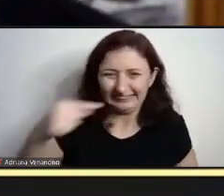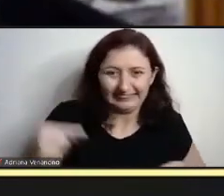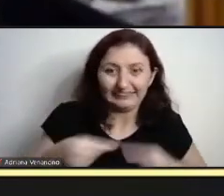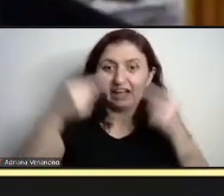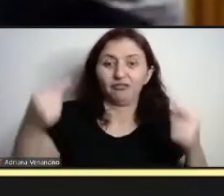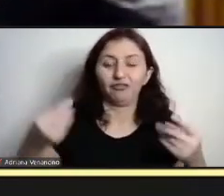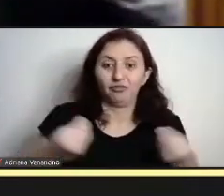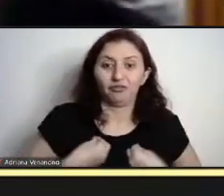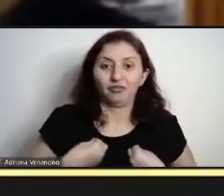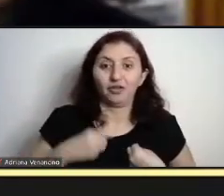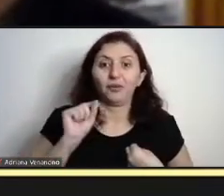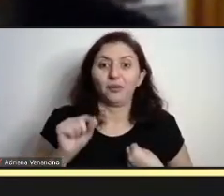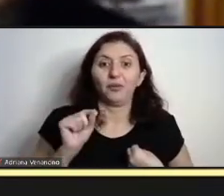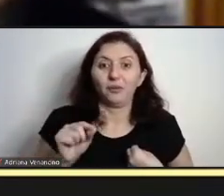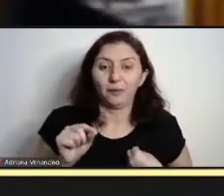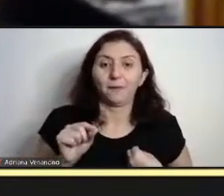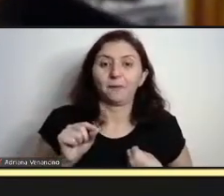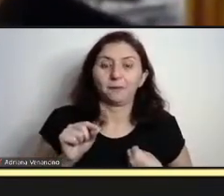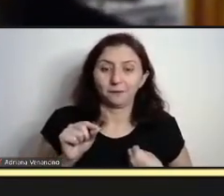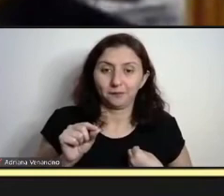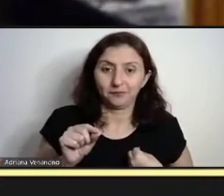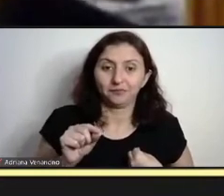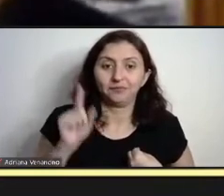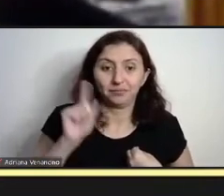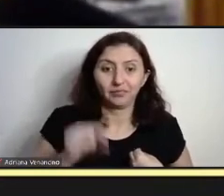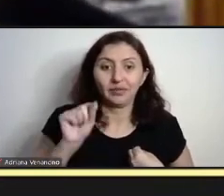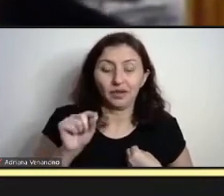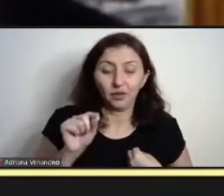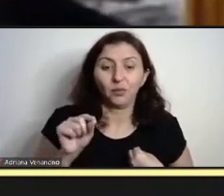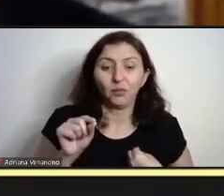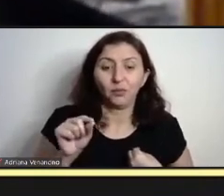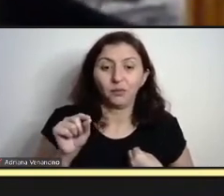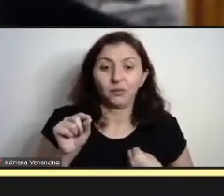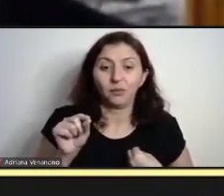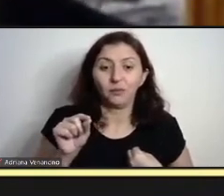me foi ter dado para enfrentar foi justamente